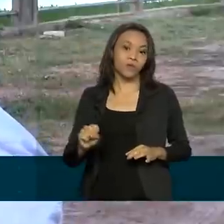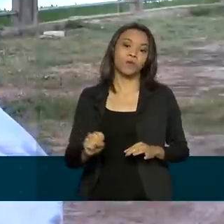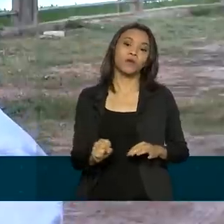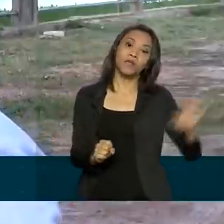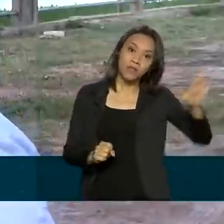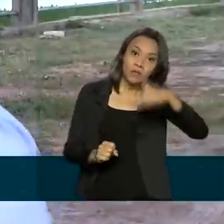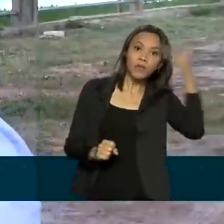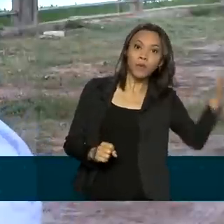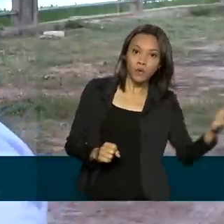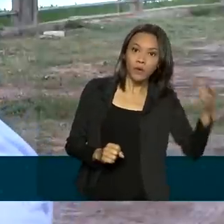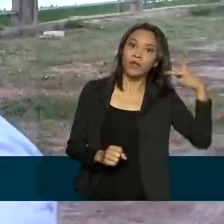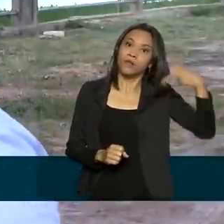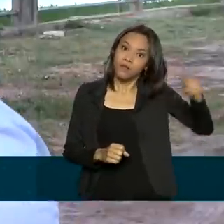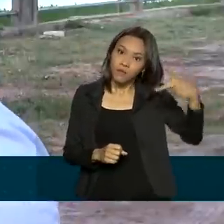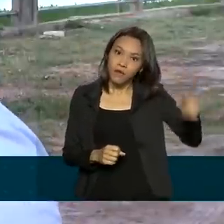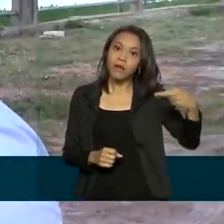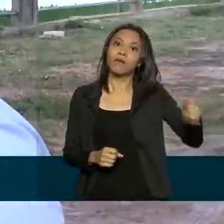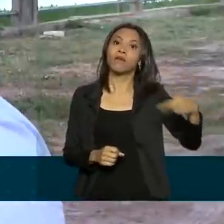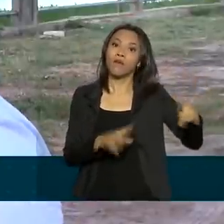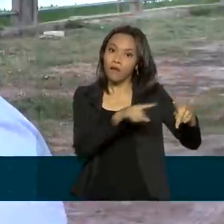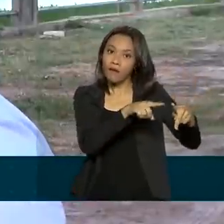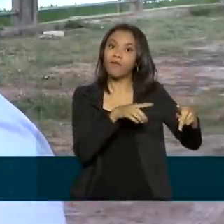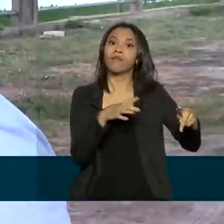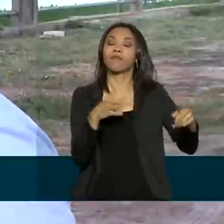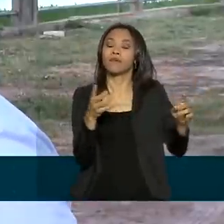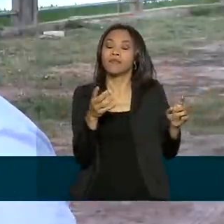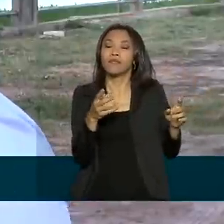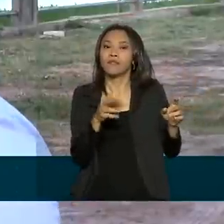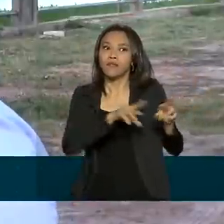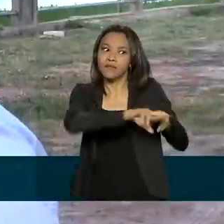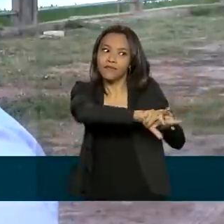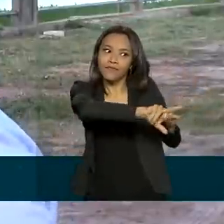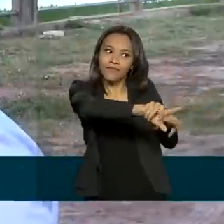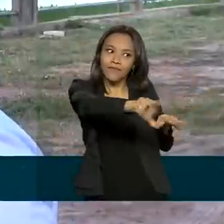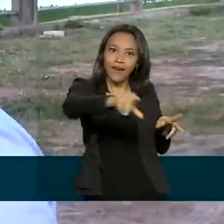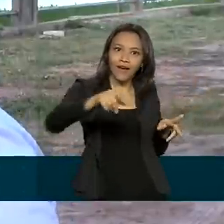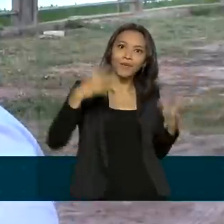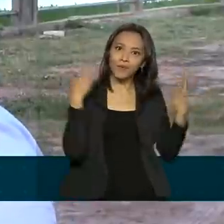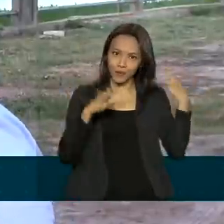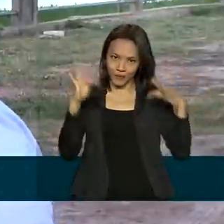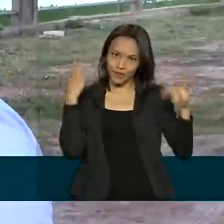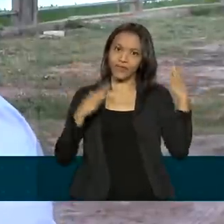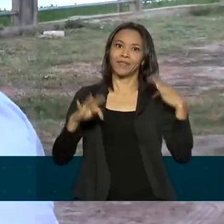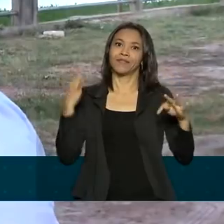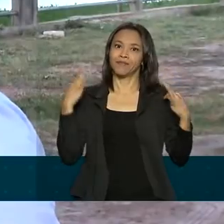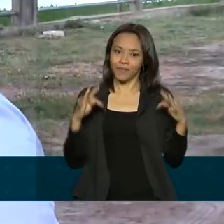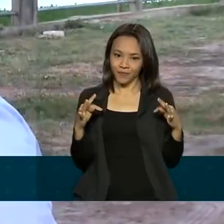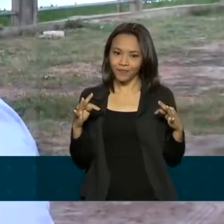decorrente você chega lá nas cordilheiras dos Andes, então você passa por vários biomas. Para o turismo, realmente,